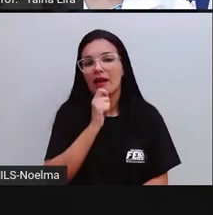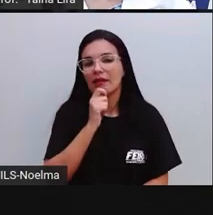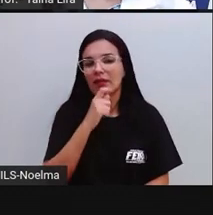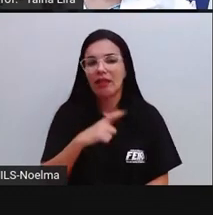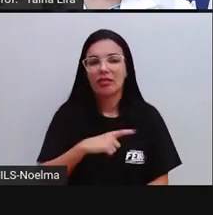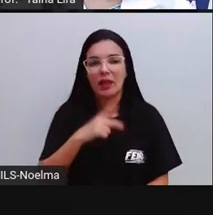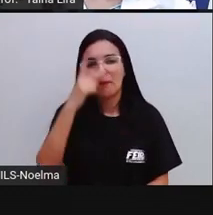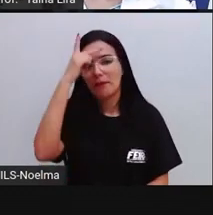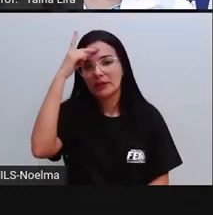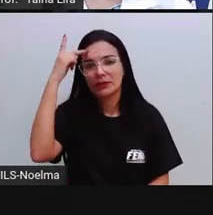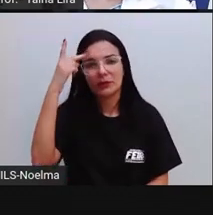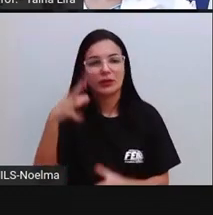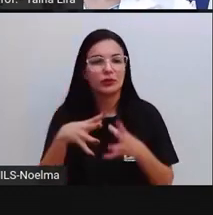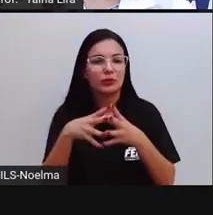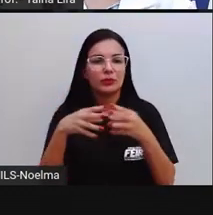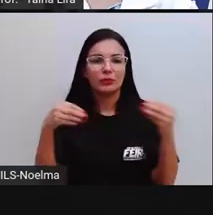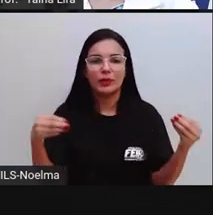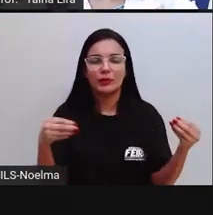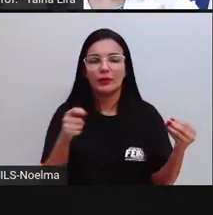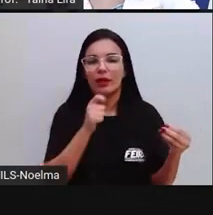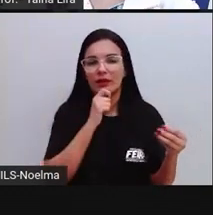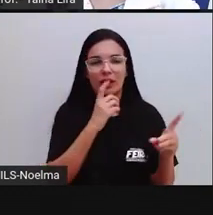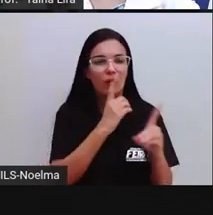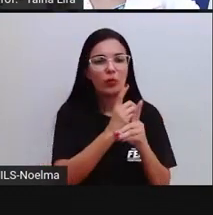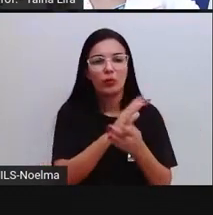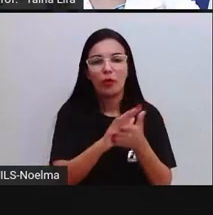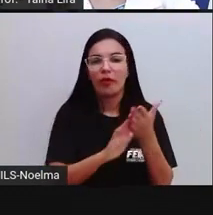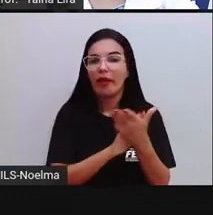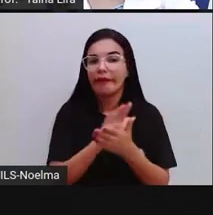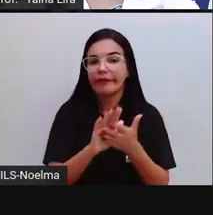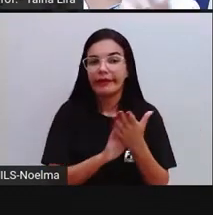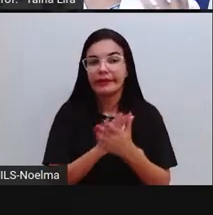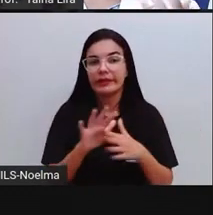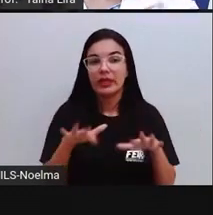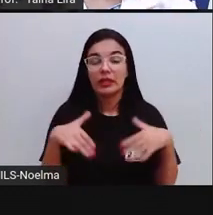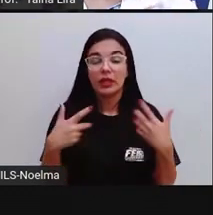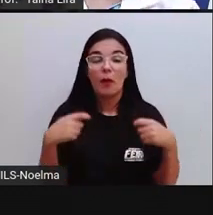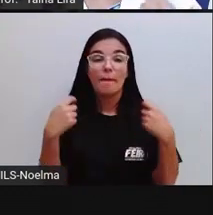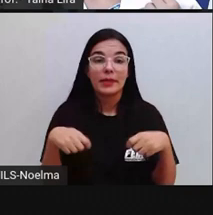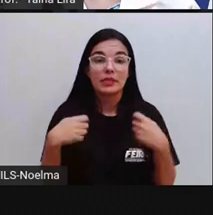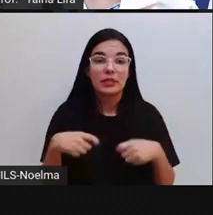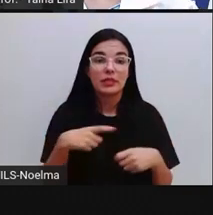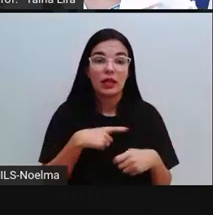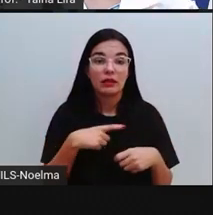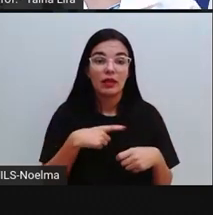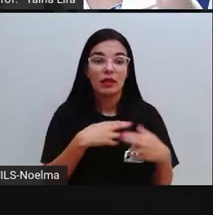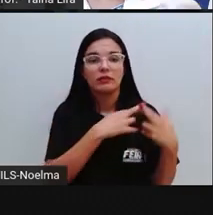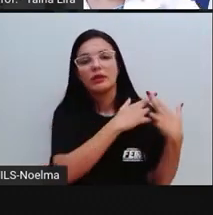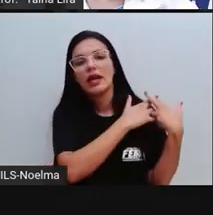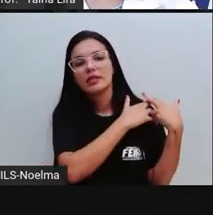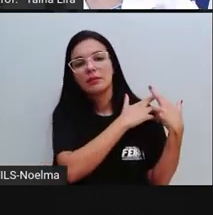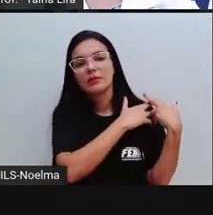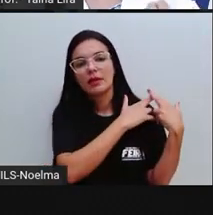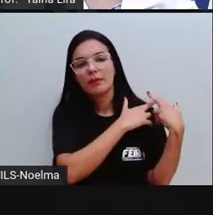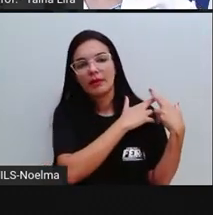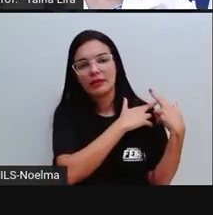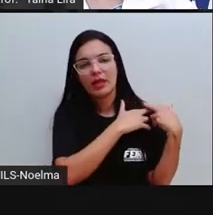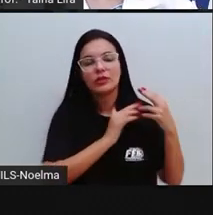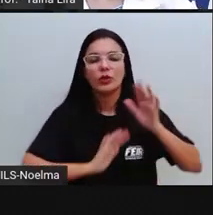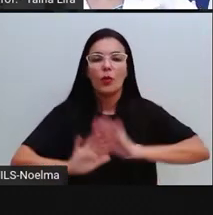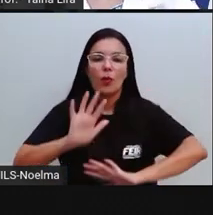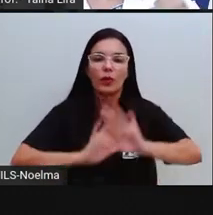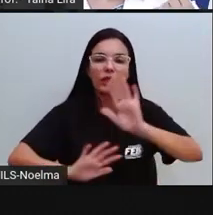desaparecida e nunca foi encontrada. Então, tem que ter, né, o cuidado com o meio